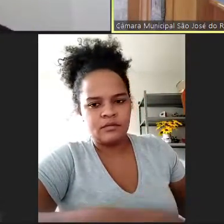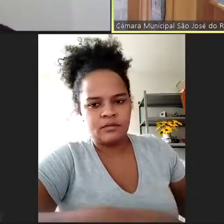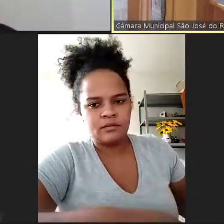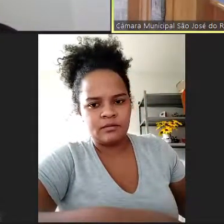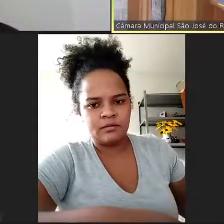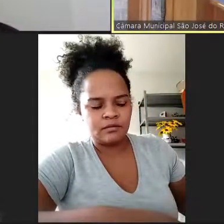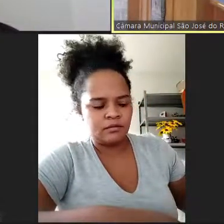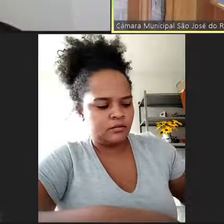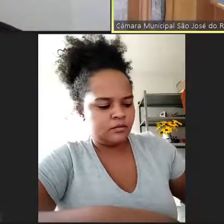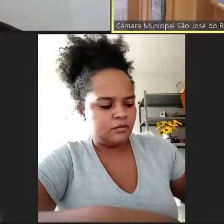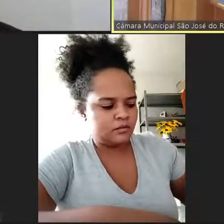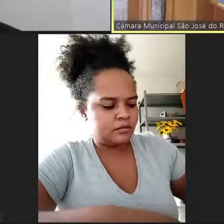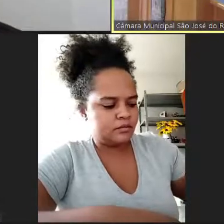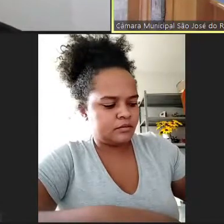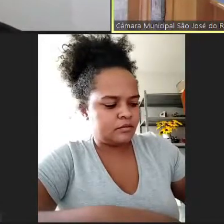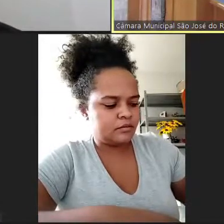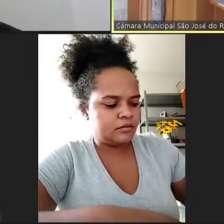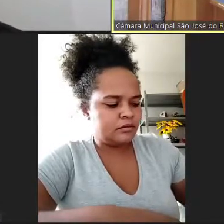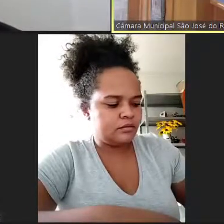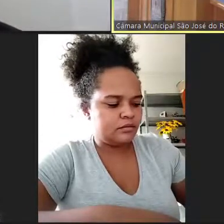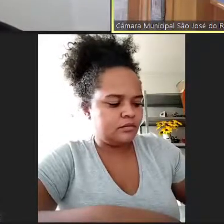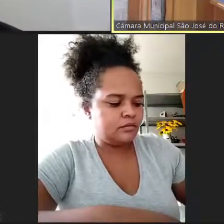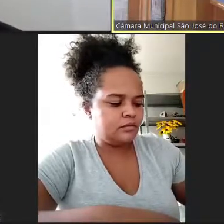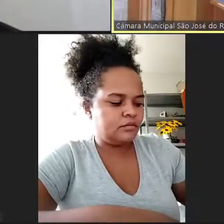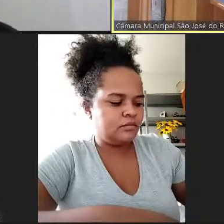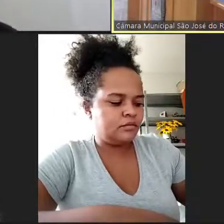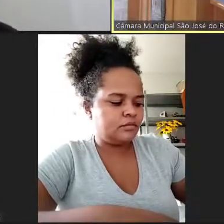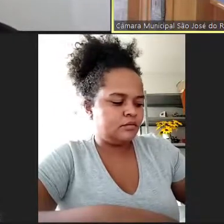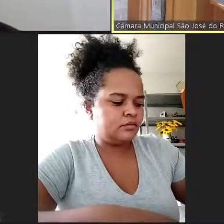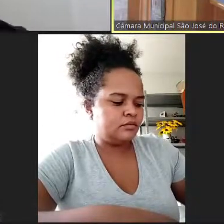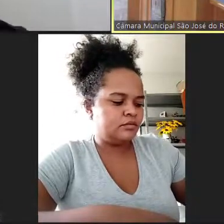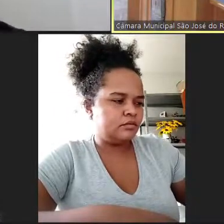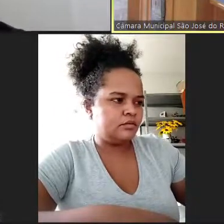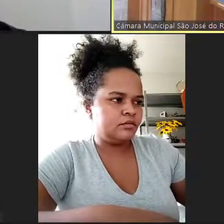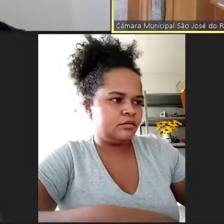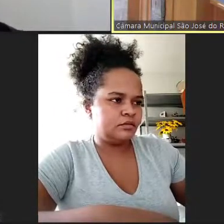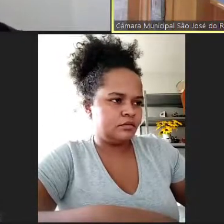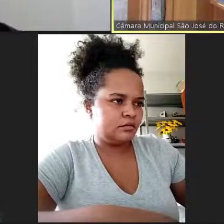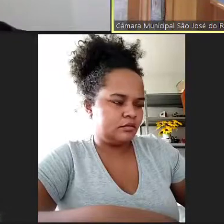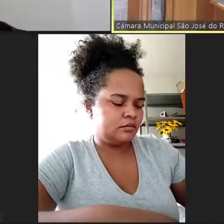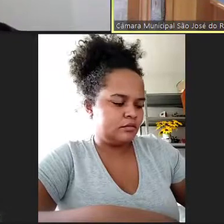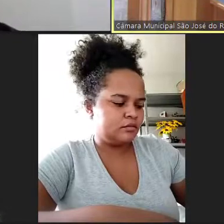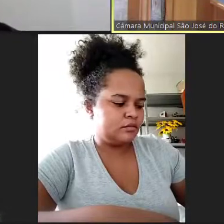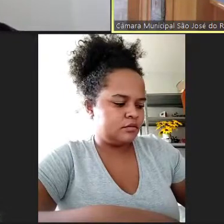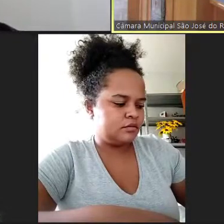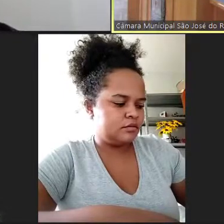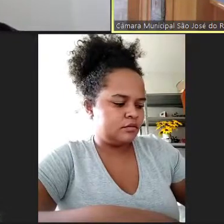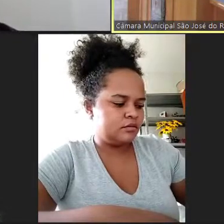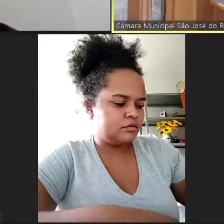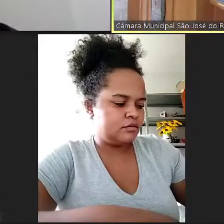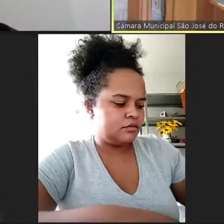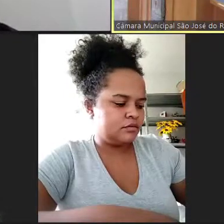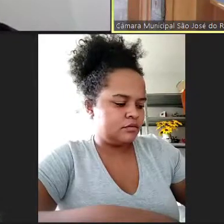funcionamento, e eu tenho certeza de que várias pessoas me falaram que era para pedir isso aqui, porque